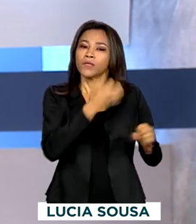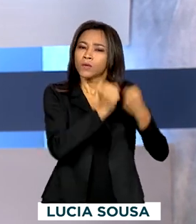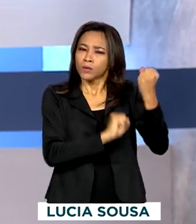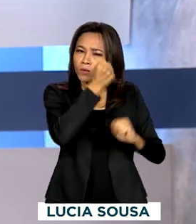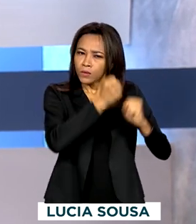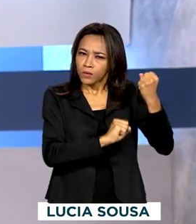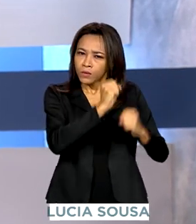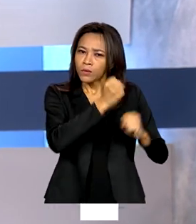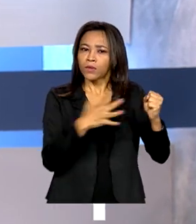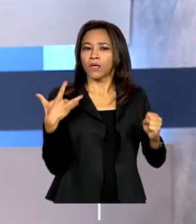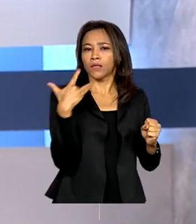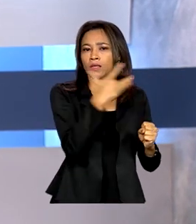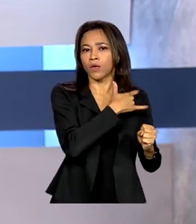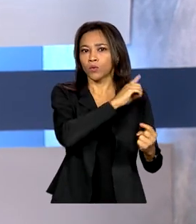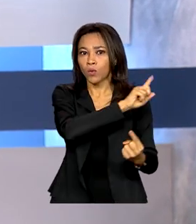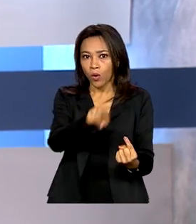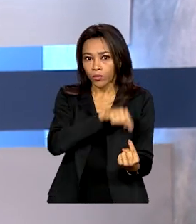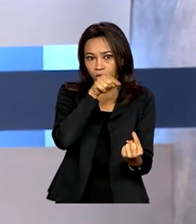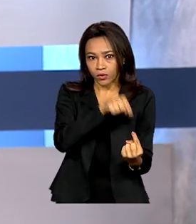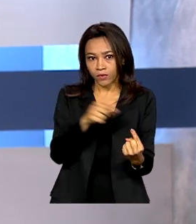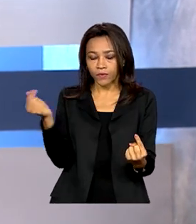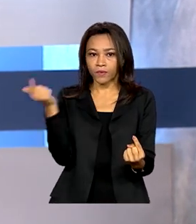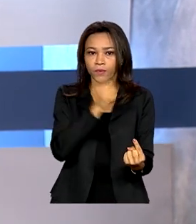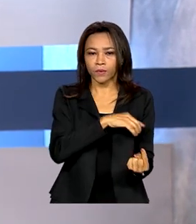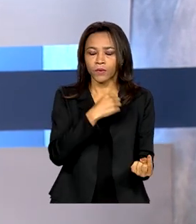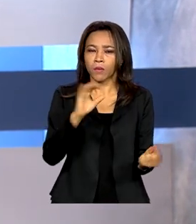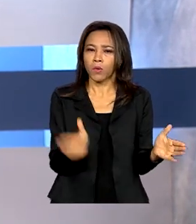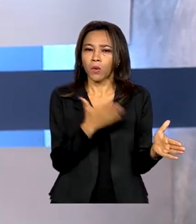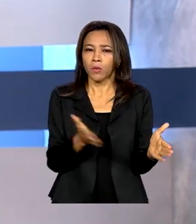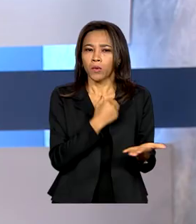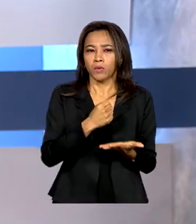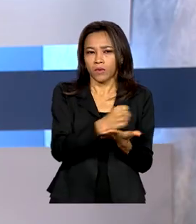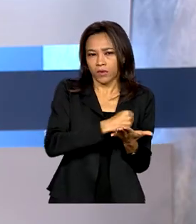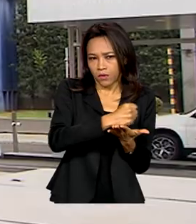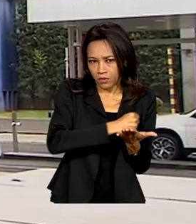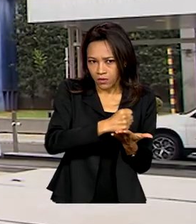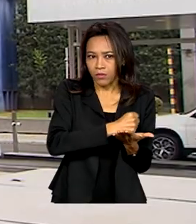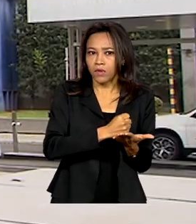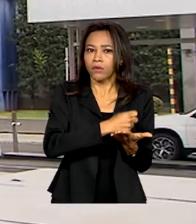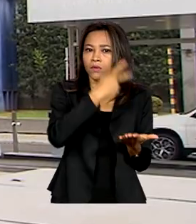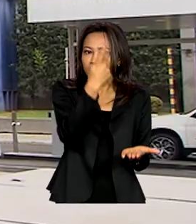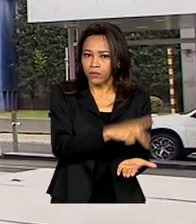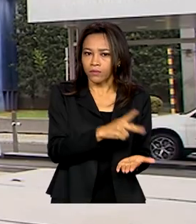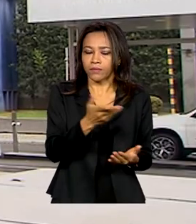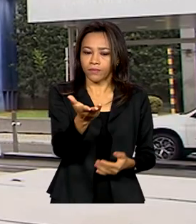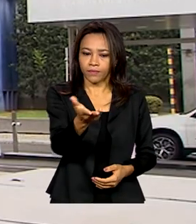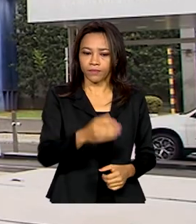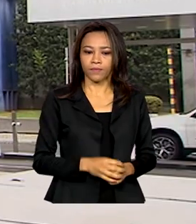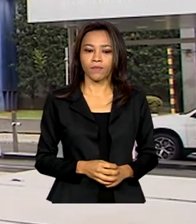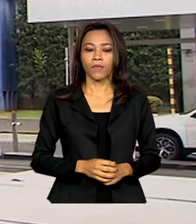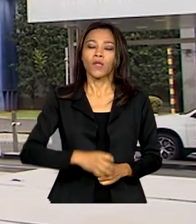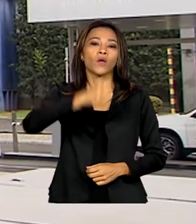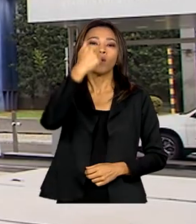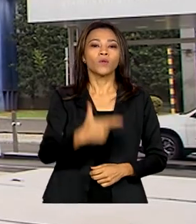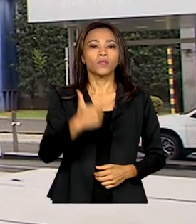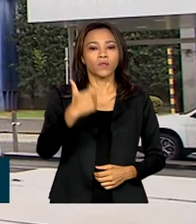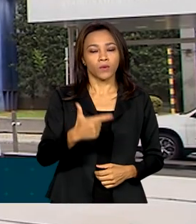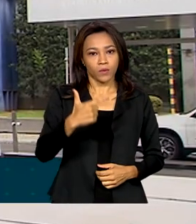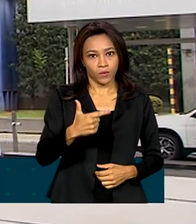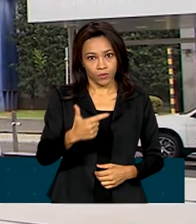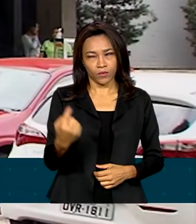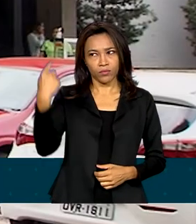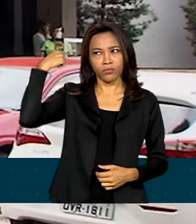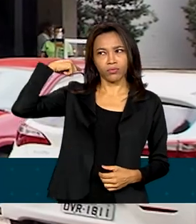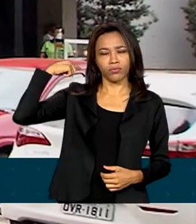meta é ampliar a produção nacional de medicamentos e insumos médicos. No segundo mandato do presidente Lula, em